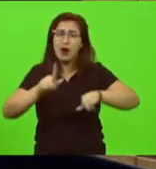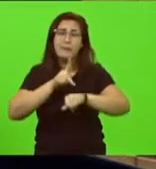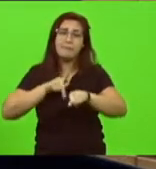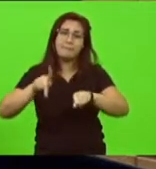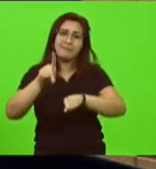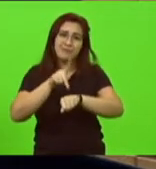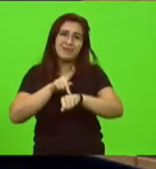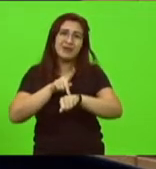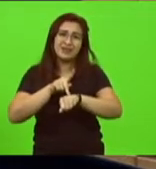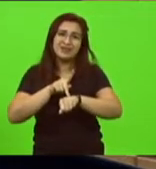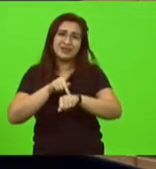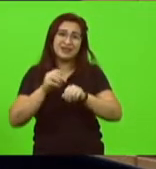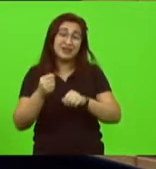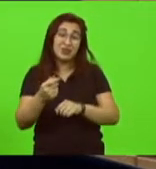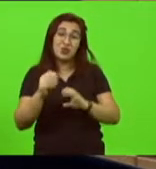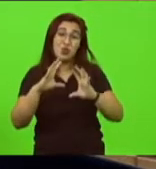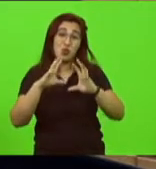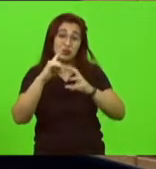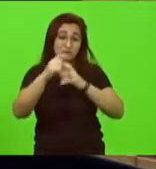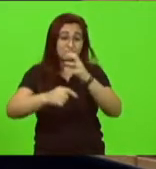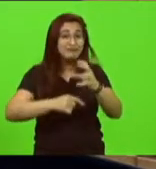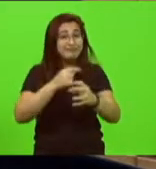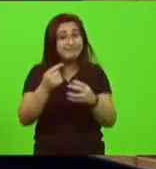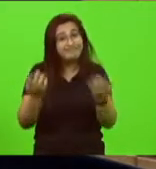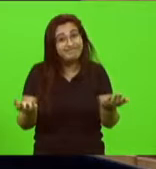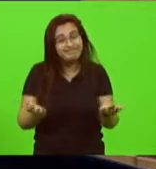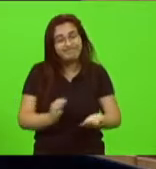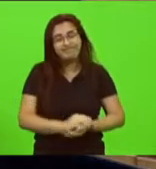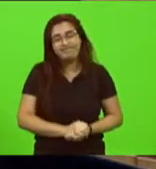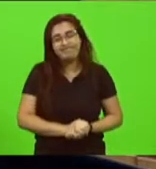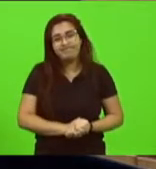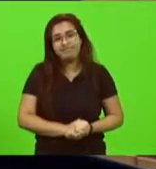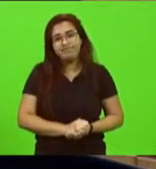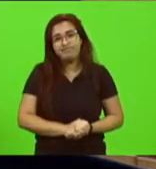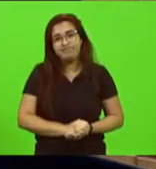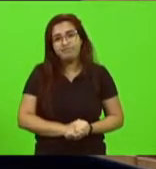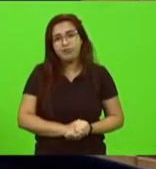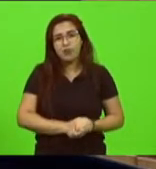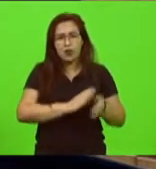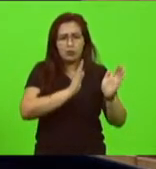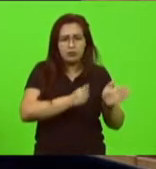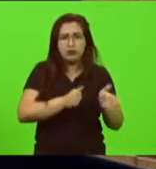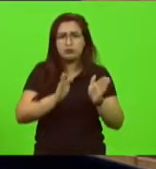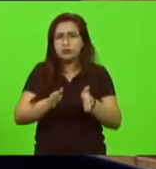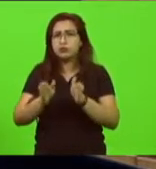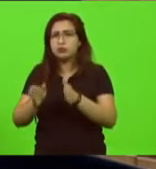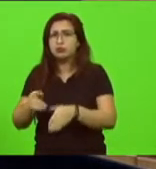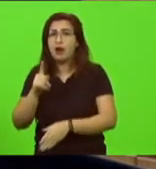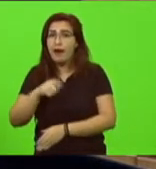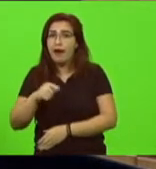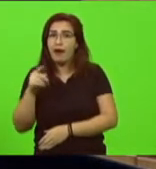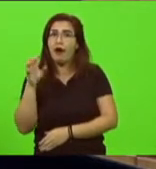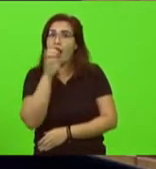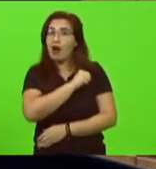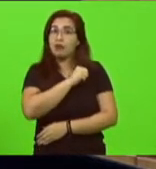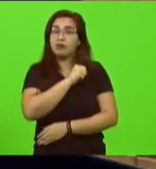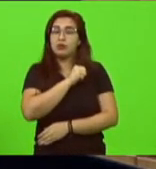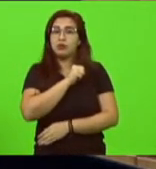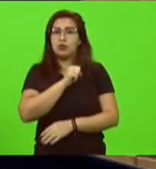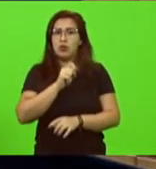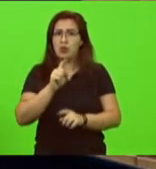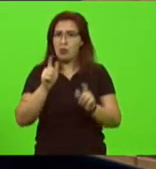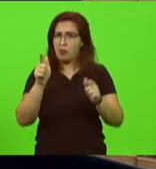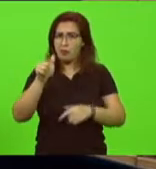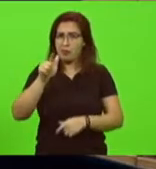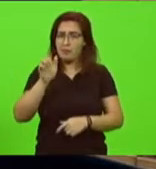praticamente o mundo inteiro e essas etapas embora apressadas mas não foi não foi pulada